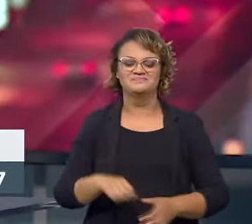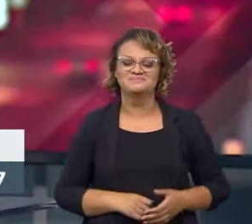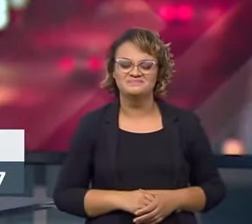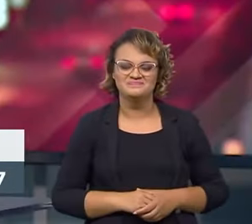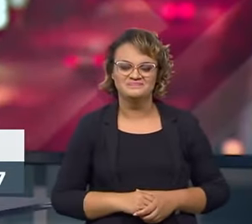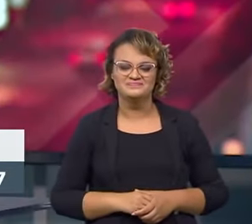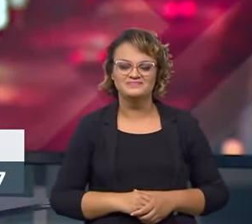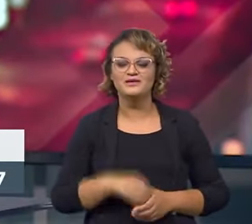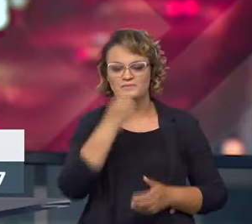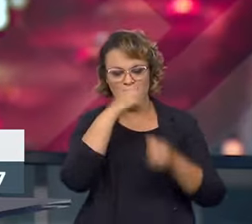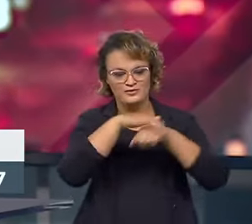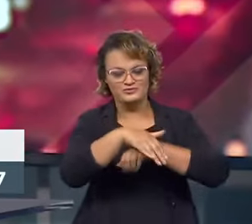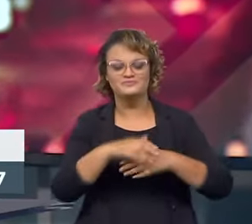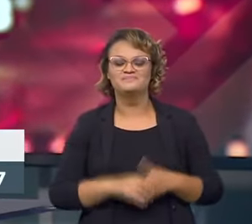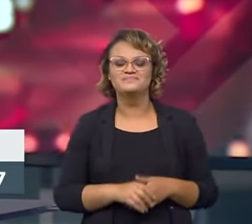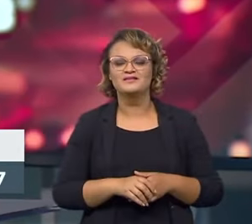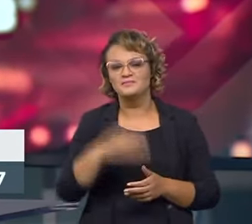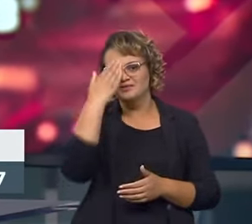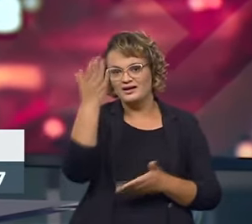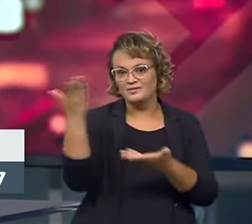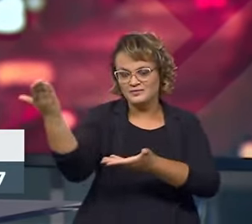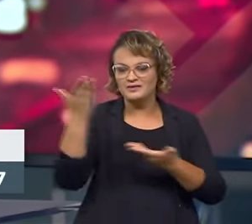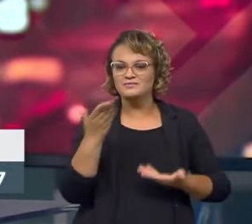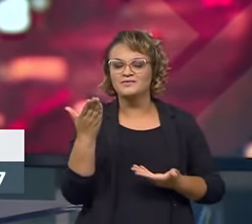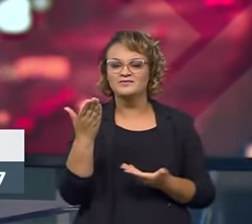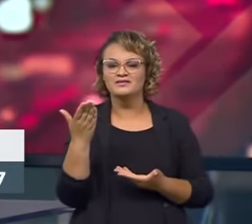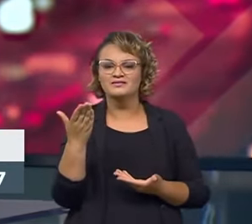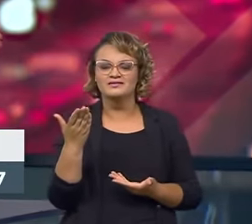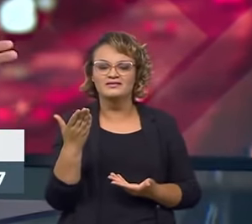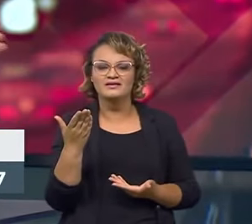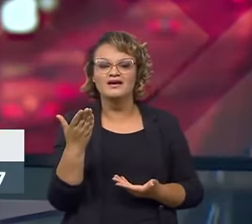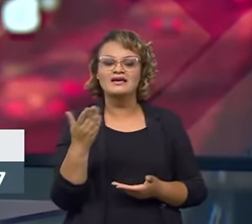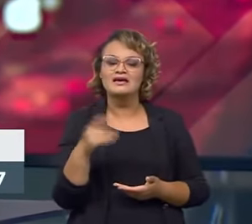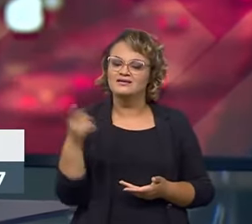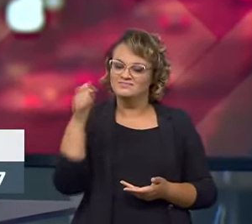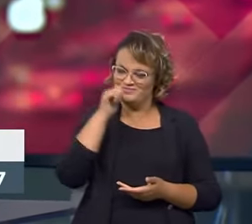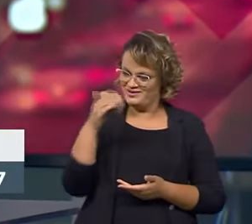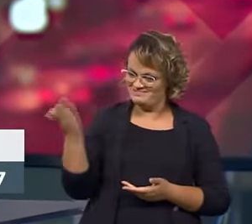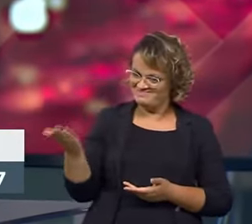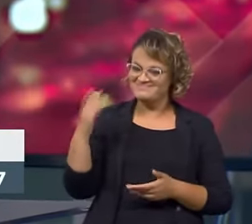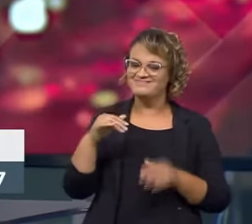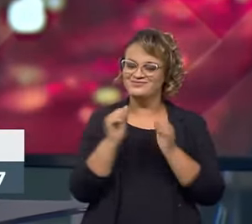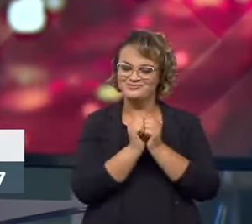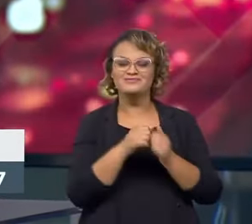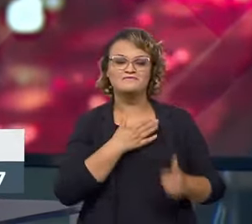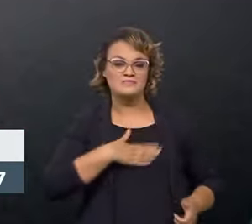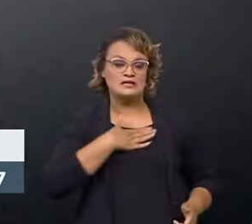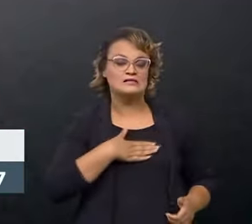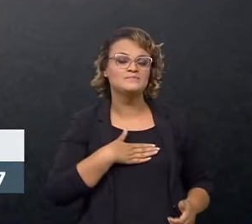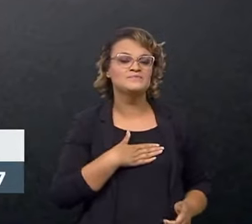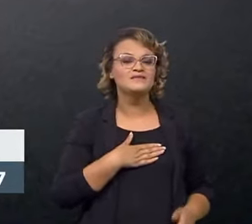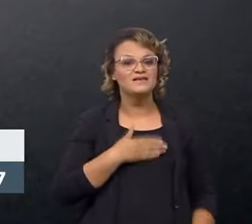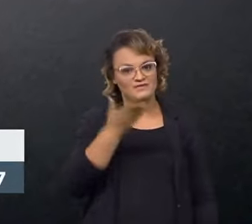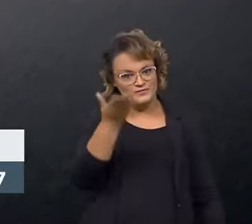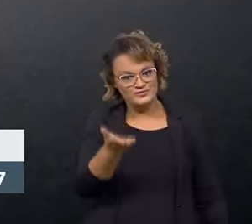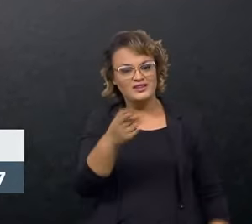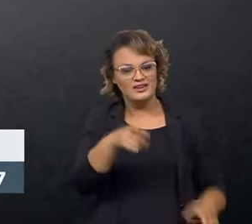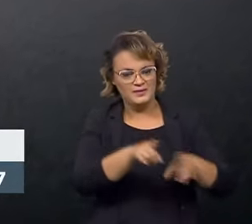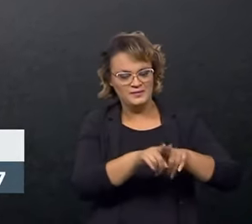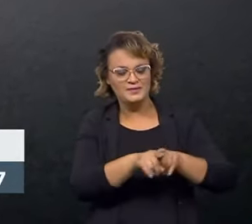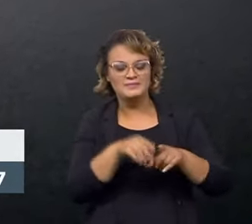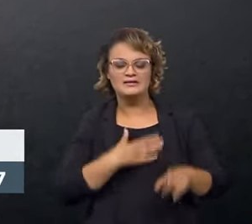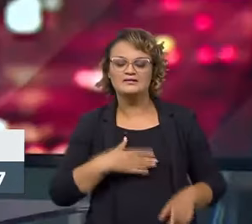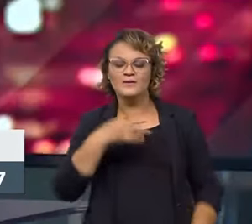Boa noite, Marina. Obrigado pelo convite a todos aqui da TV Brasil. Márcio, é um prazer estar ao seu lado. Presidente Marcos Heleno, também um